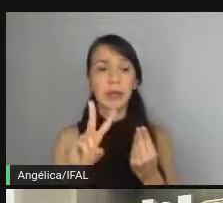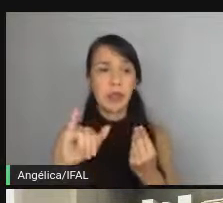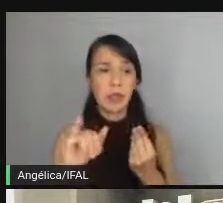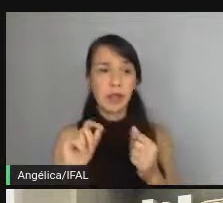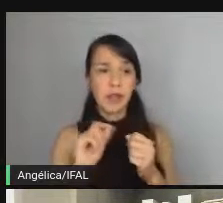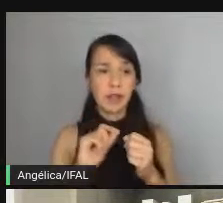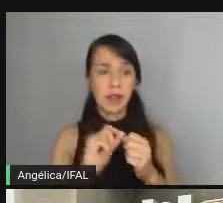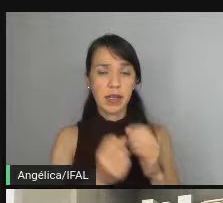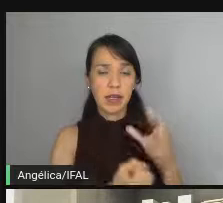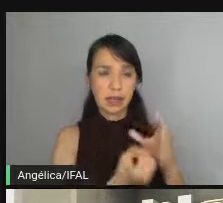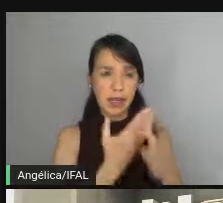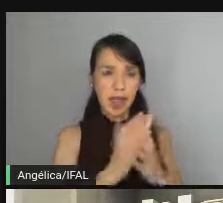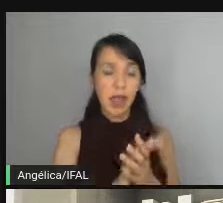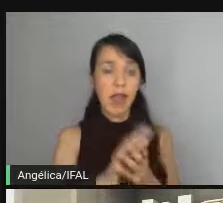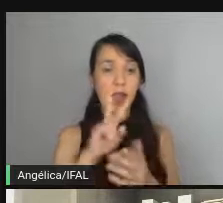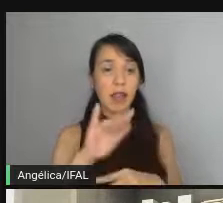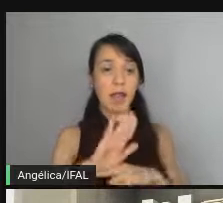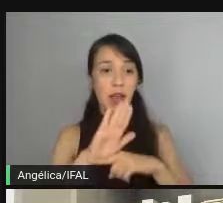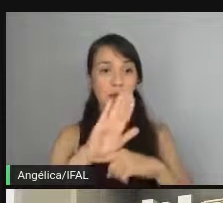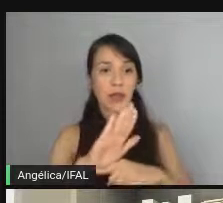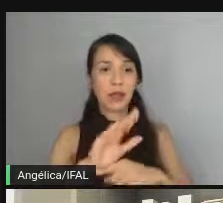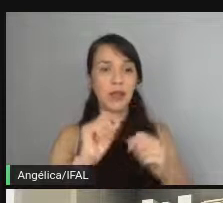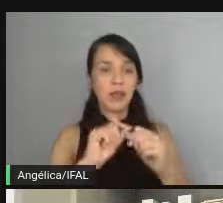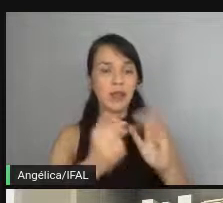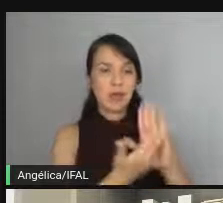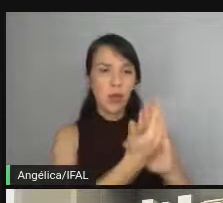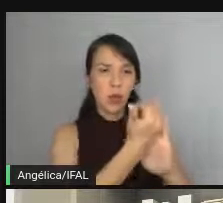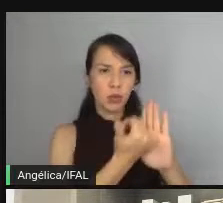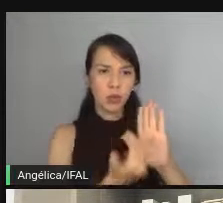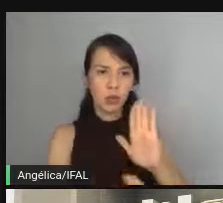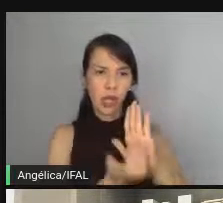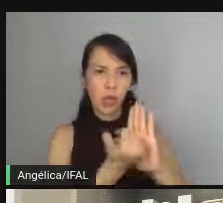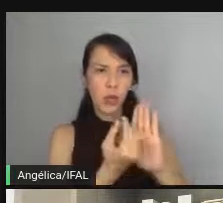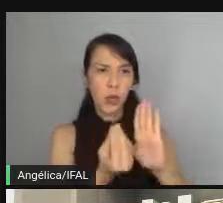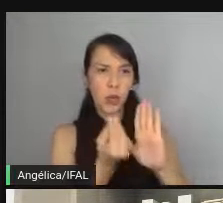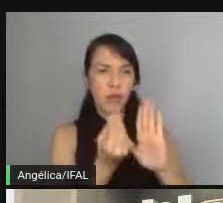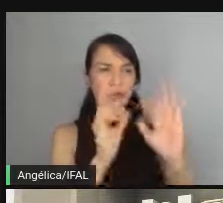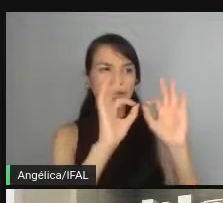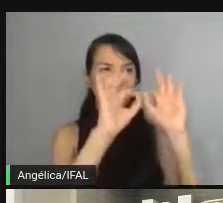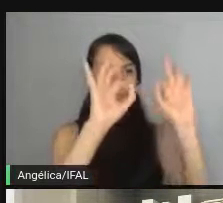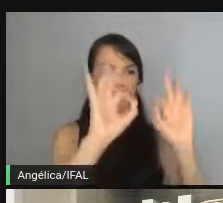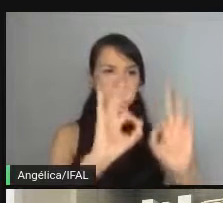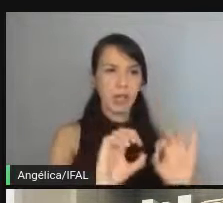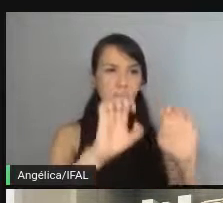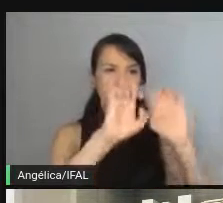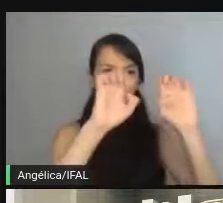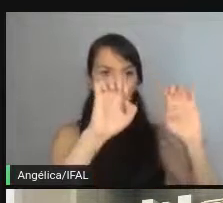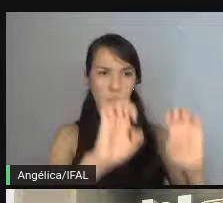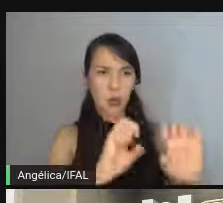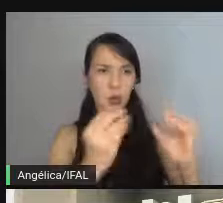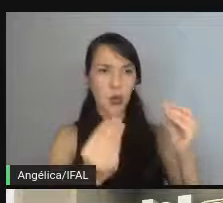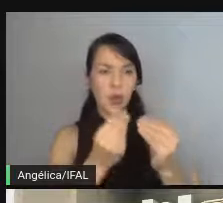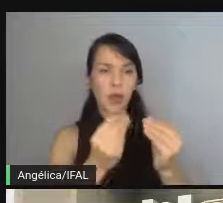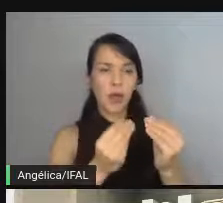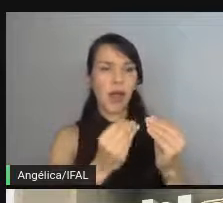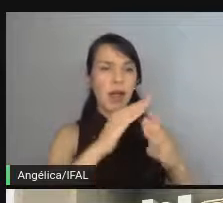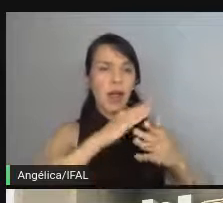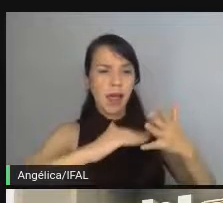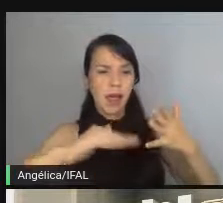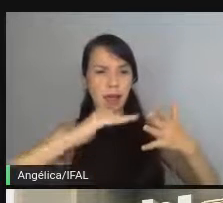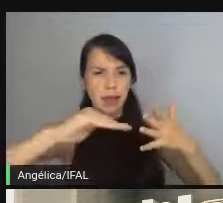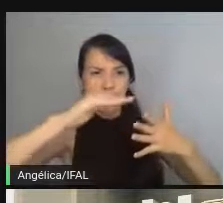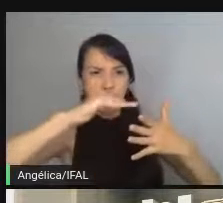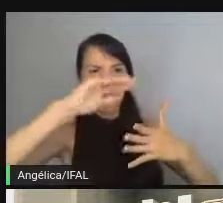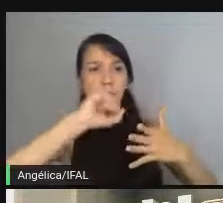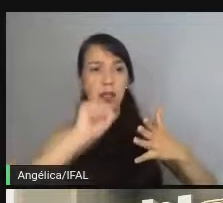os seus testes, ele vai te ajudar a desenhar como o código tem que ficar, como a arquitetura que ele pode ser aplicada, como é que são as camadas que ele pode